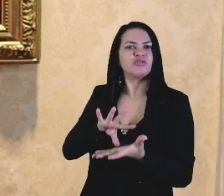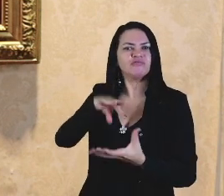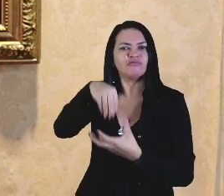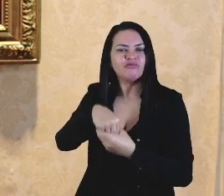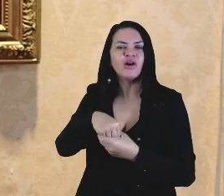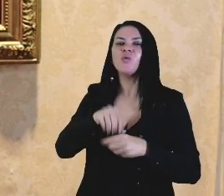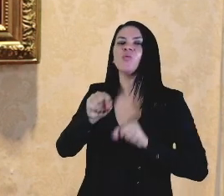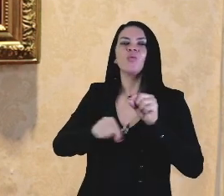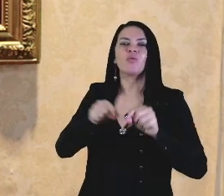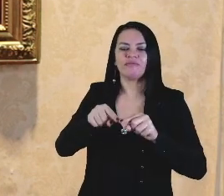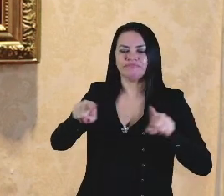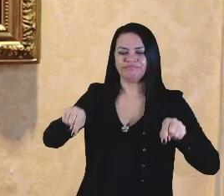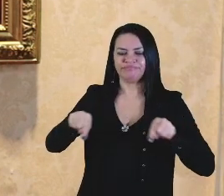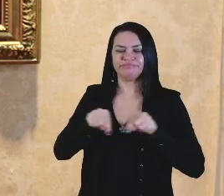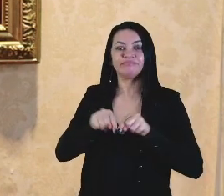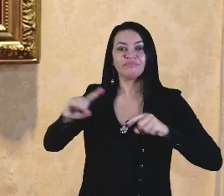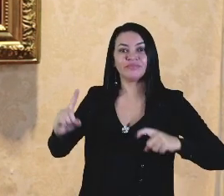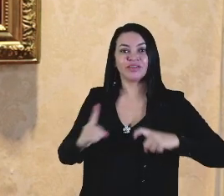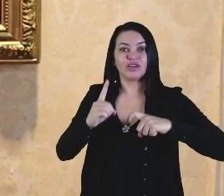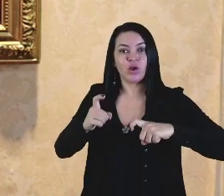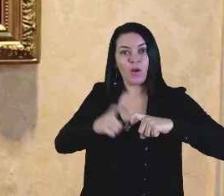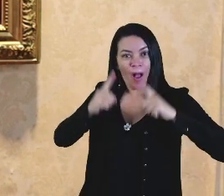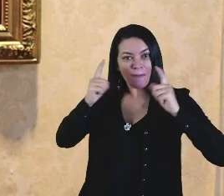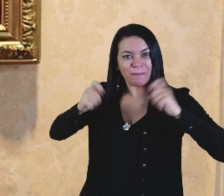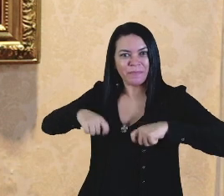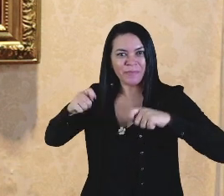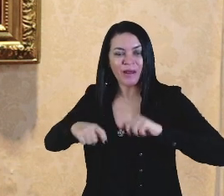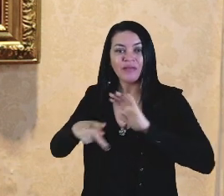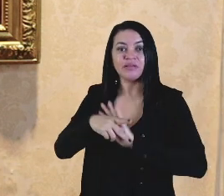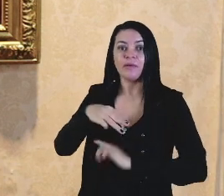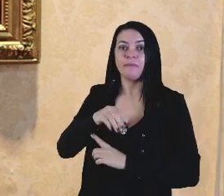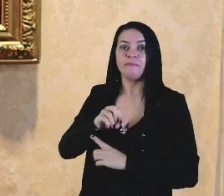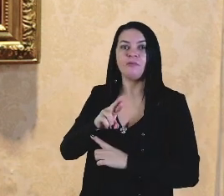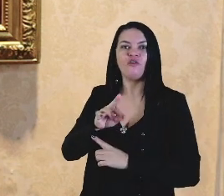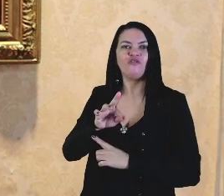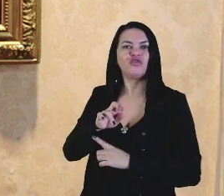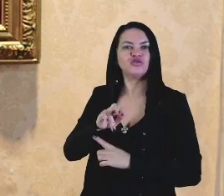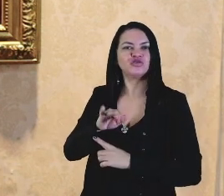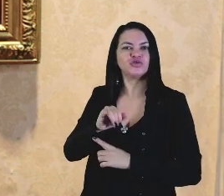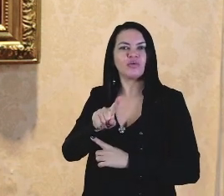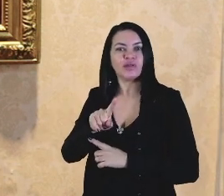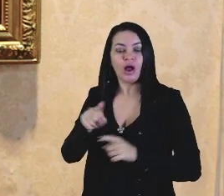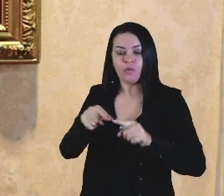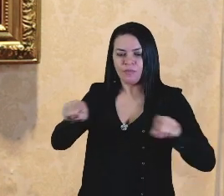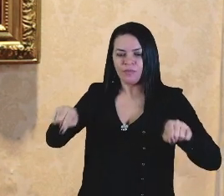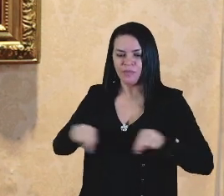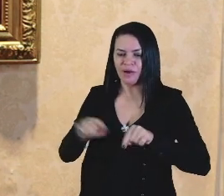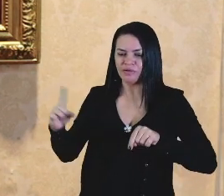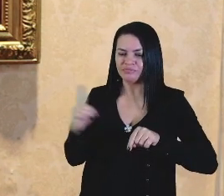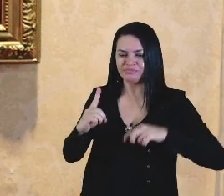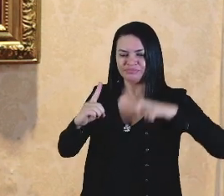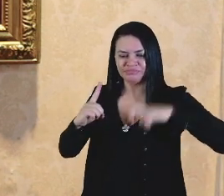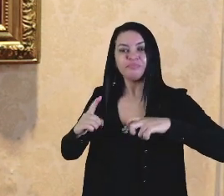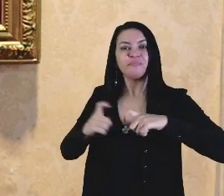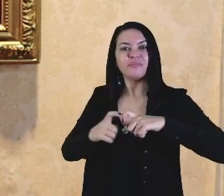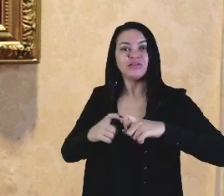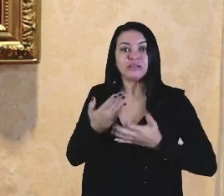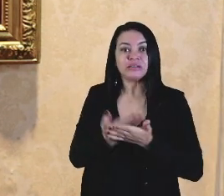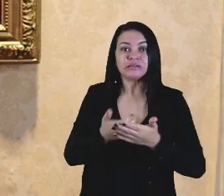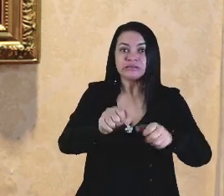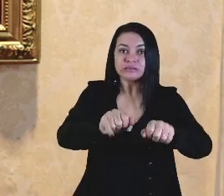contará com laboratórios de habilidades médicas e morfo-funcional, ambulatório, mais salas de aulas,